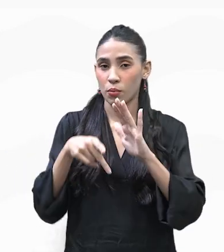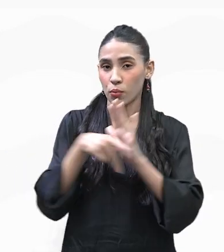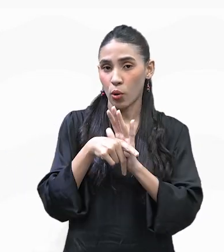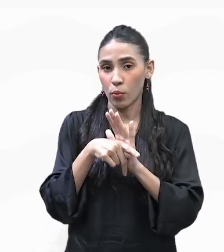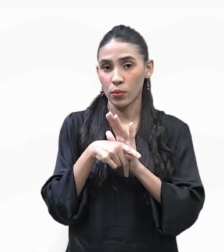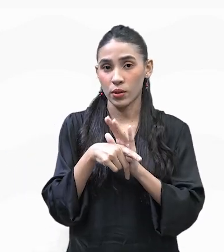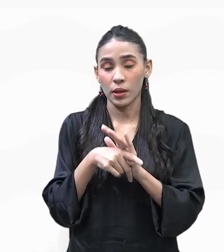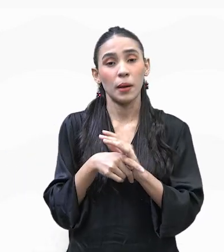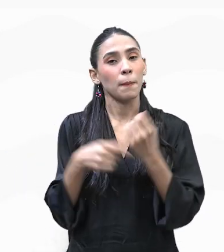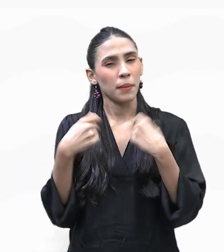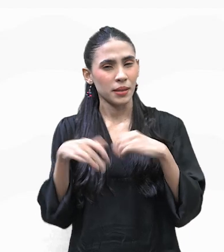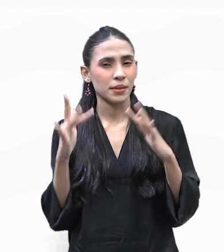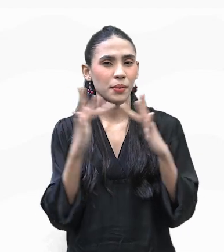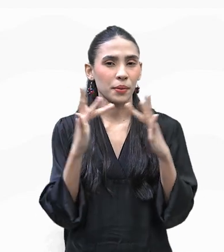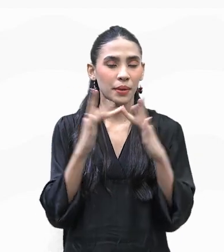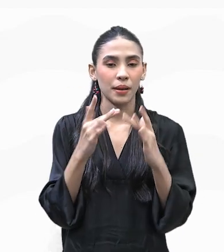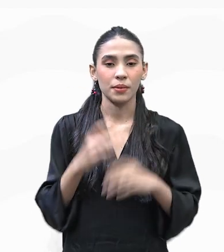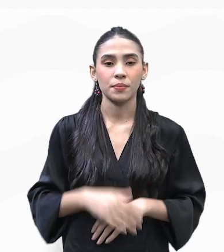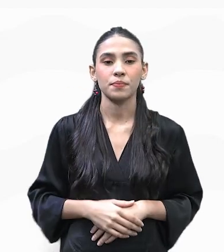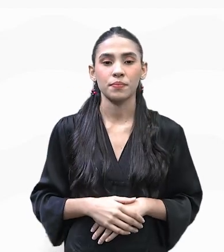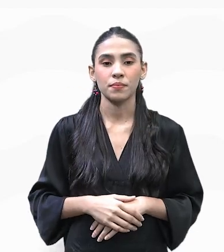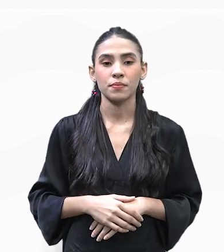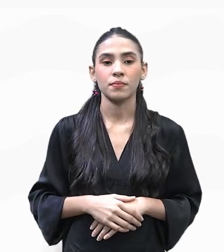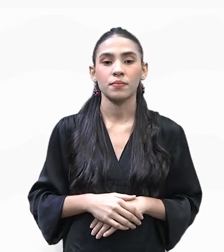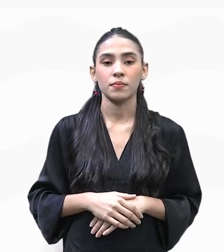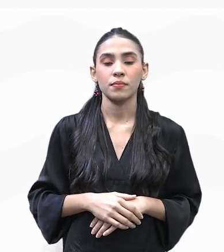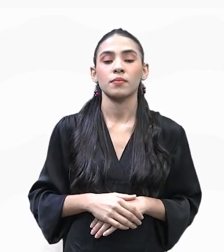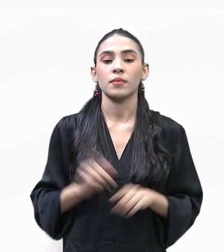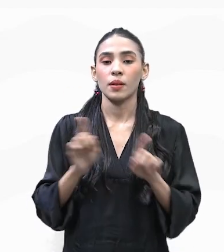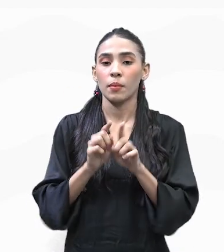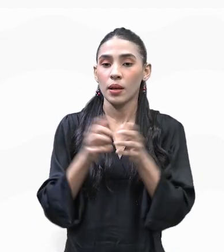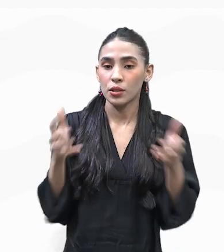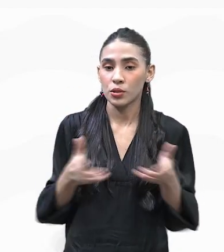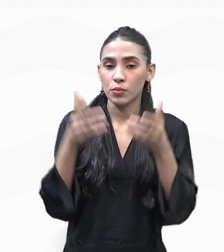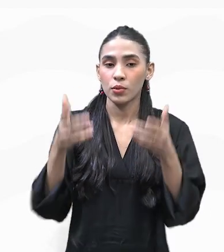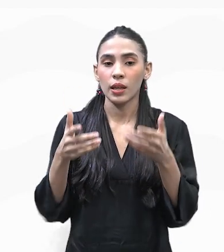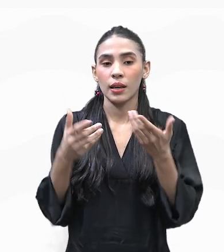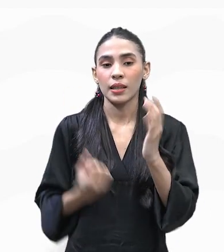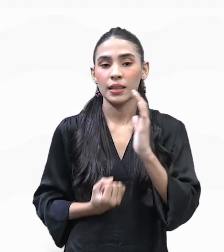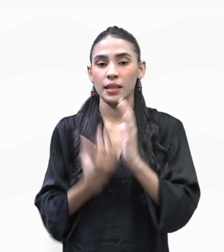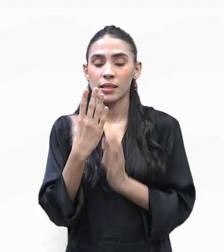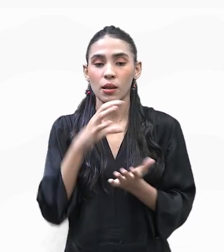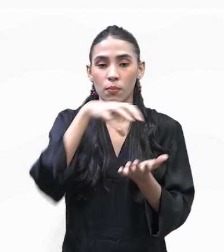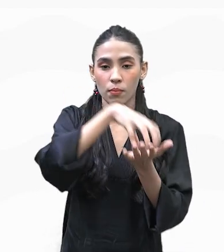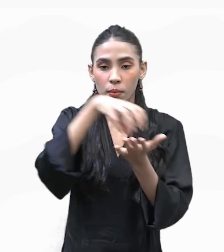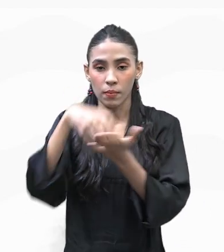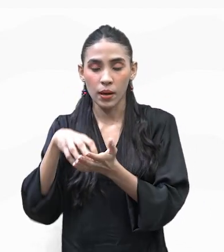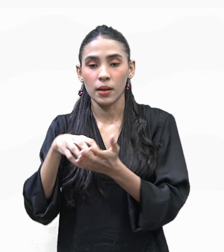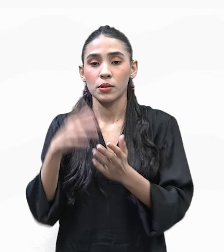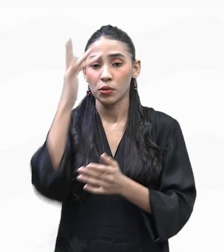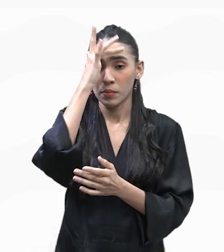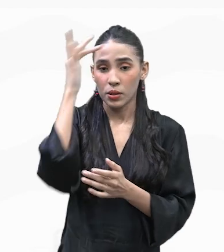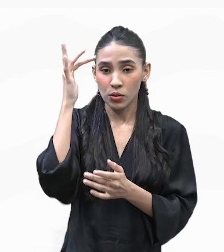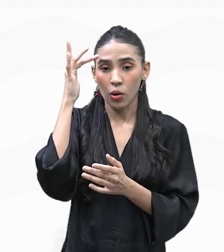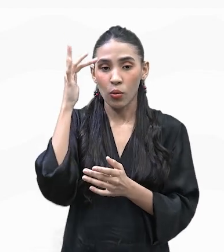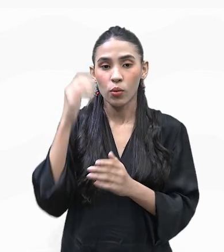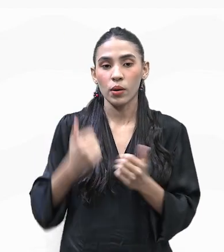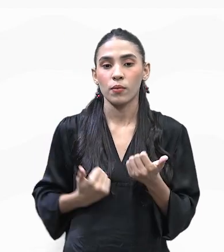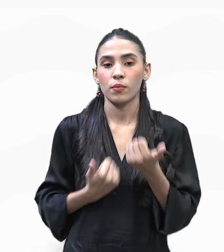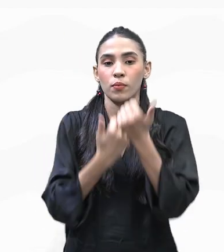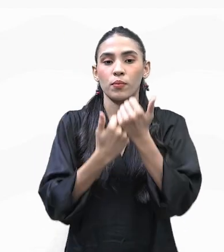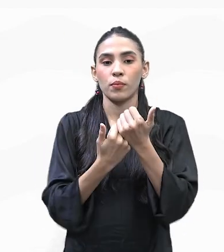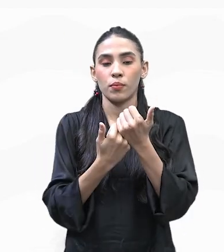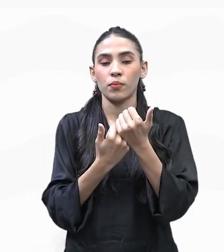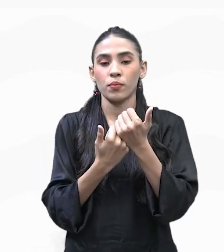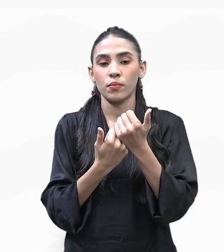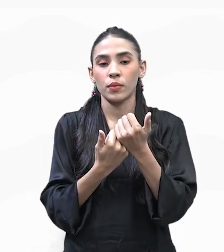gente precisa ter esse contato ali. Então, cooperativas e associações. Estimular a formação de cooperativas e associações de produtores para fortalecer o